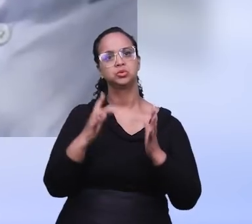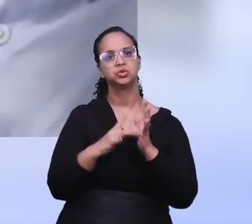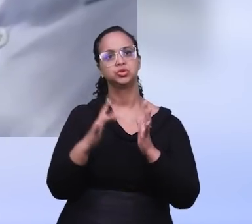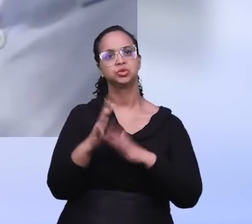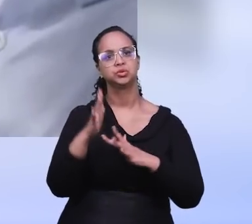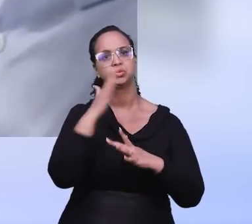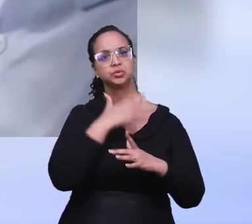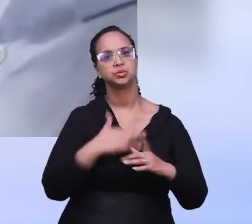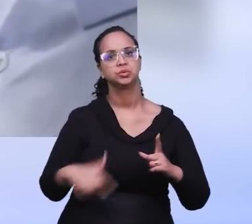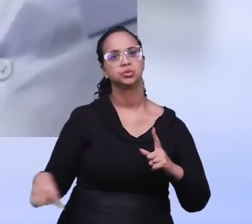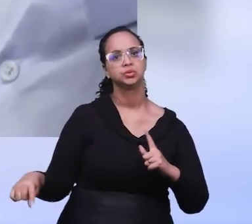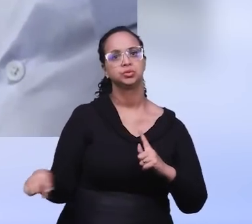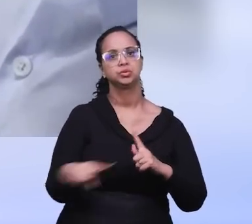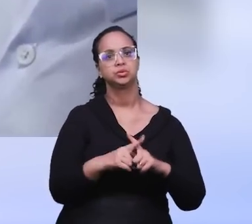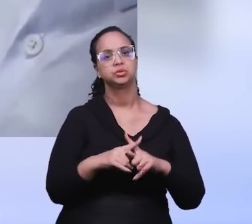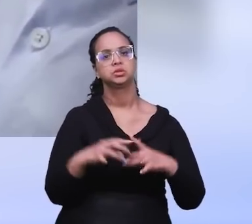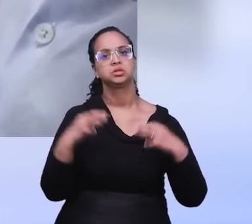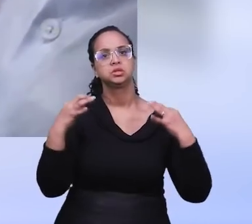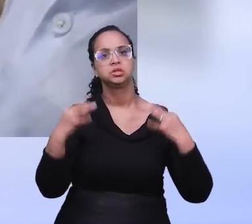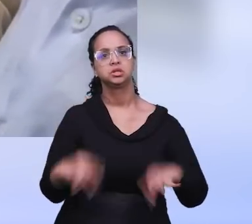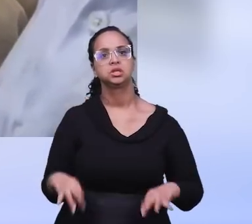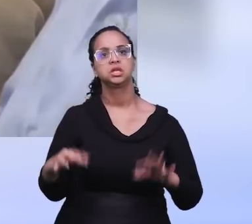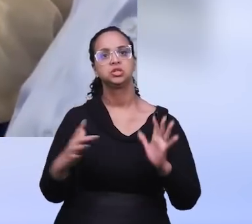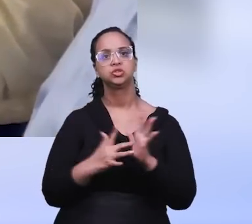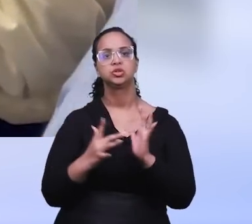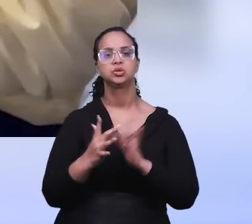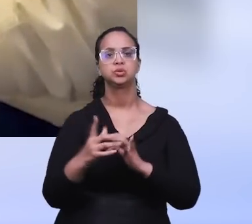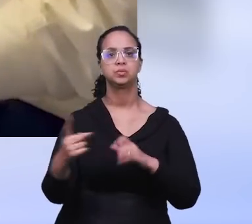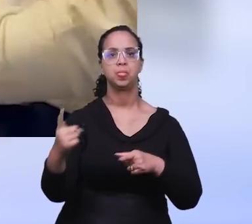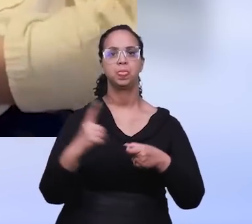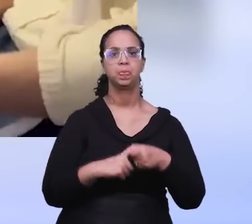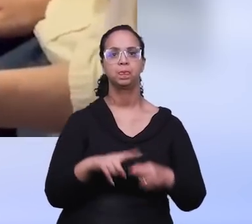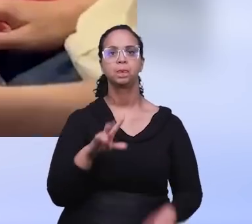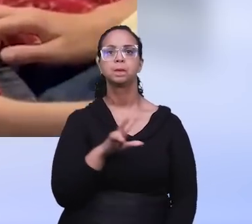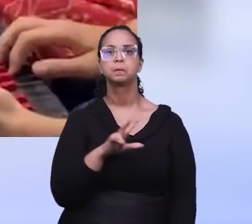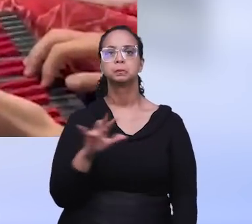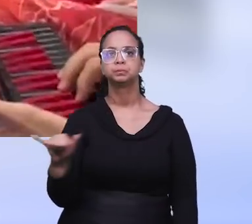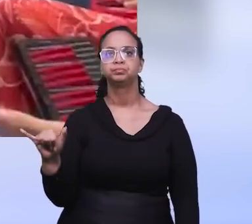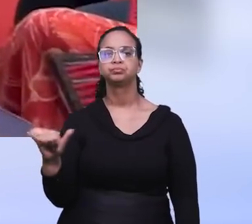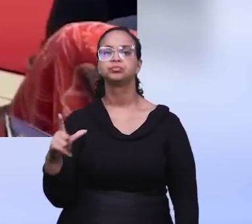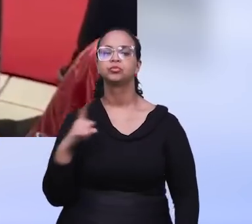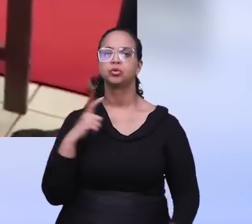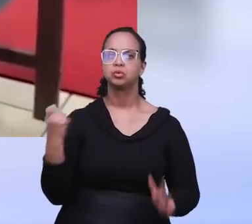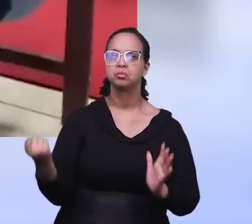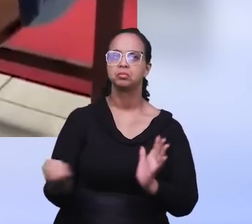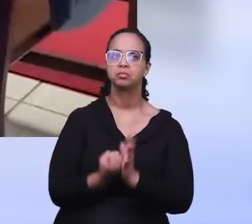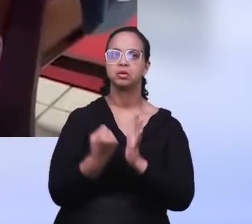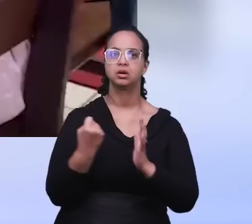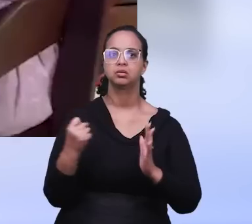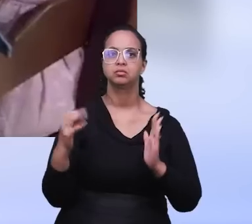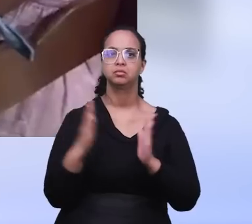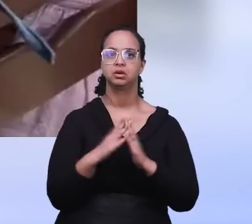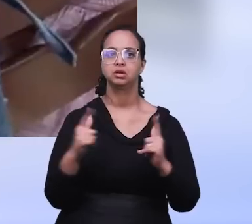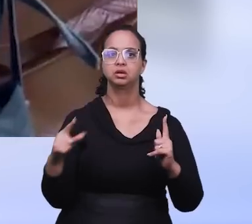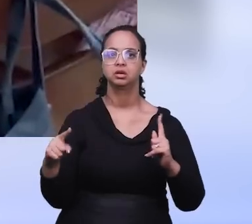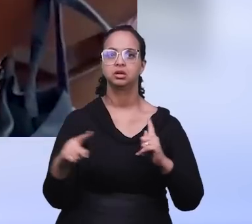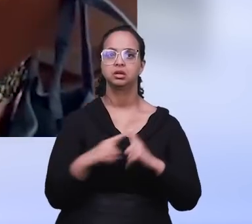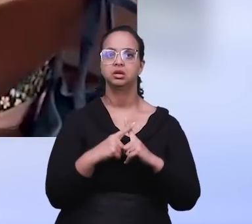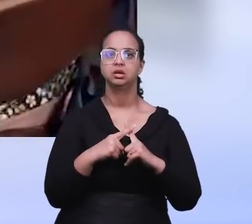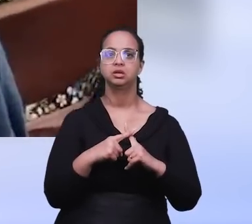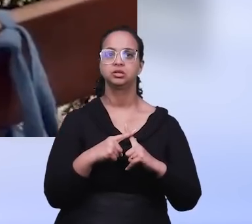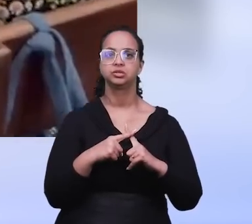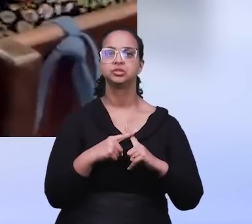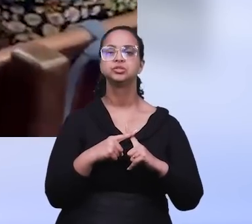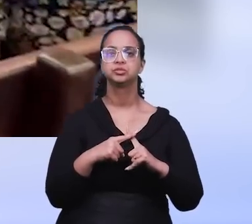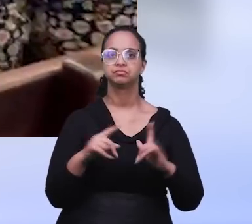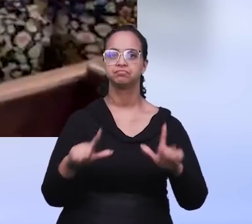morte, a ressurreição e a certeza da vinda do Senhor. Foi um marco para essa igreja que tem vivido